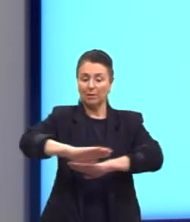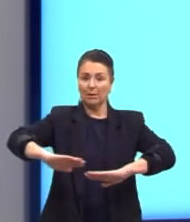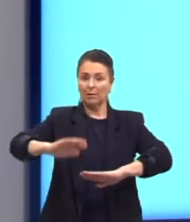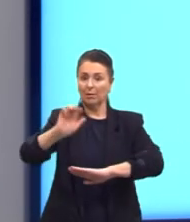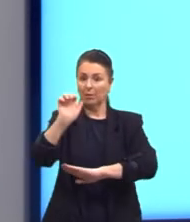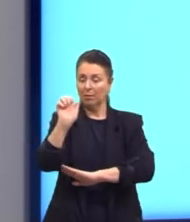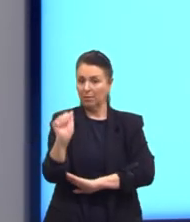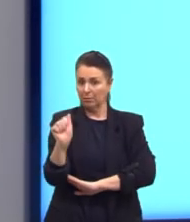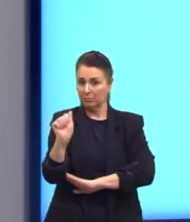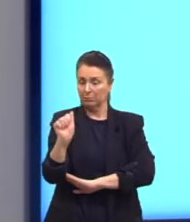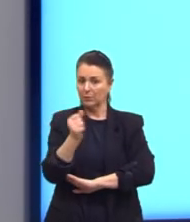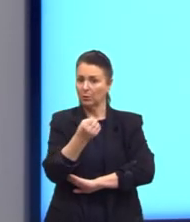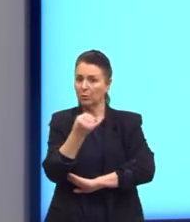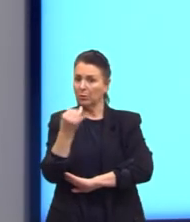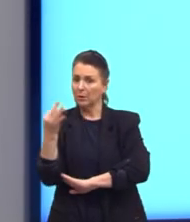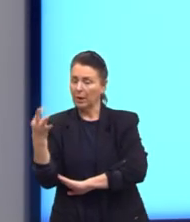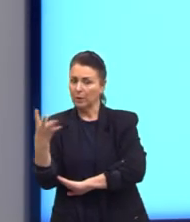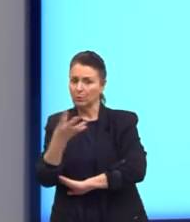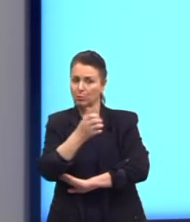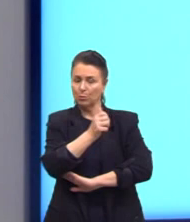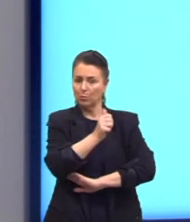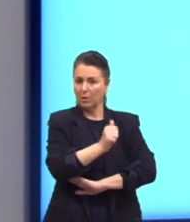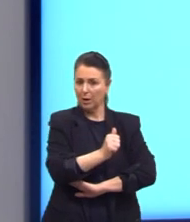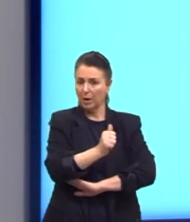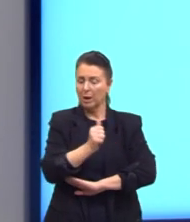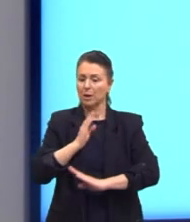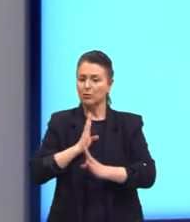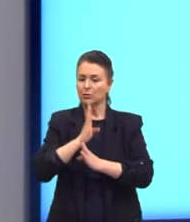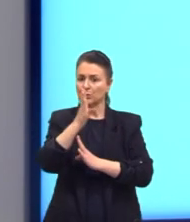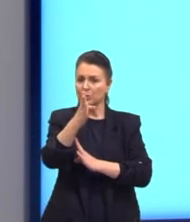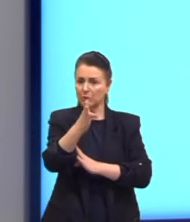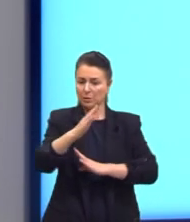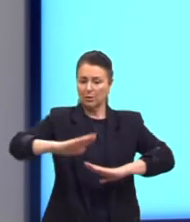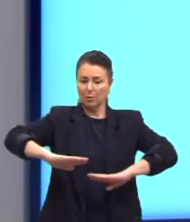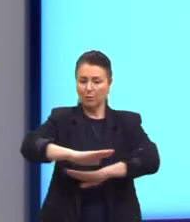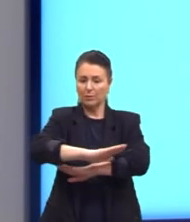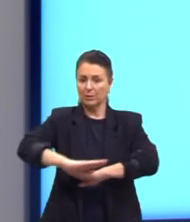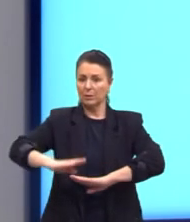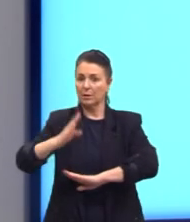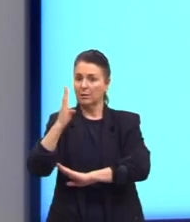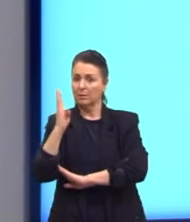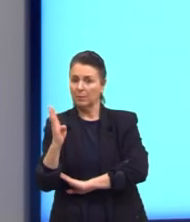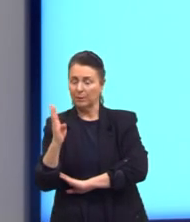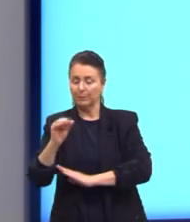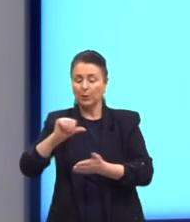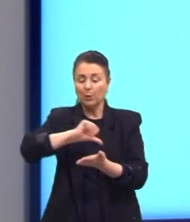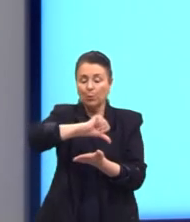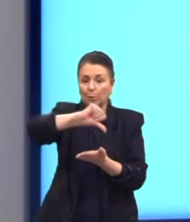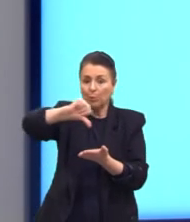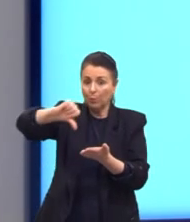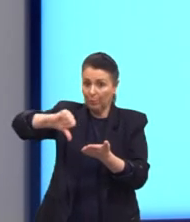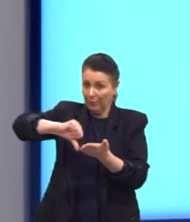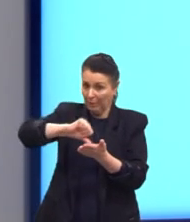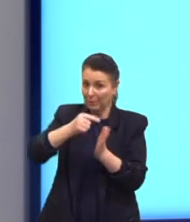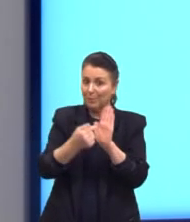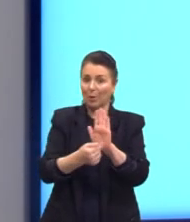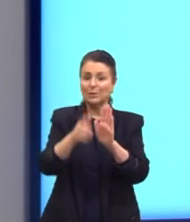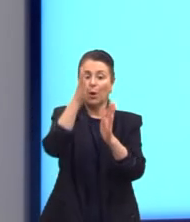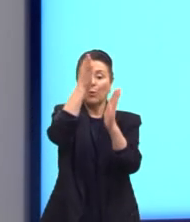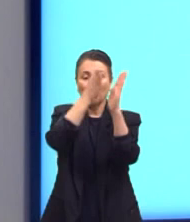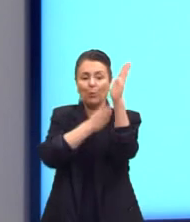contados a partir da Avenida A em direção à Avenida B. No mapa está representado um plano cartesiano,